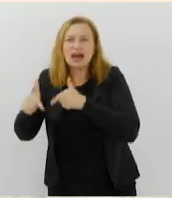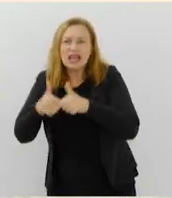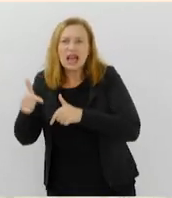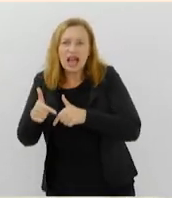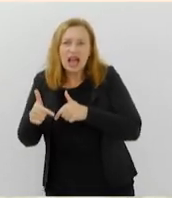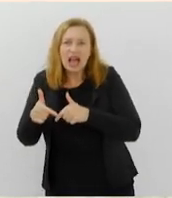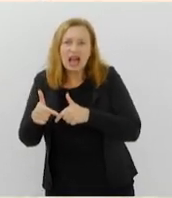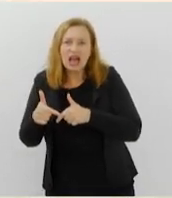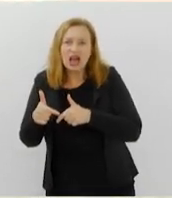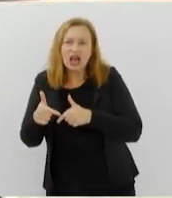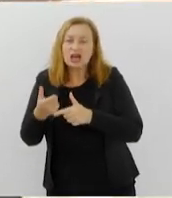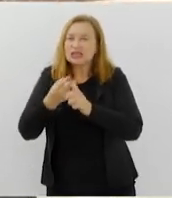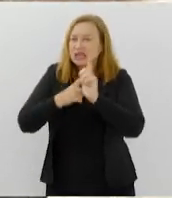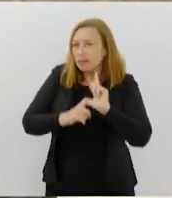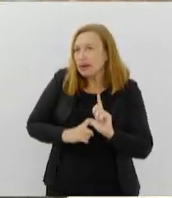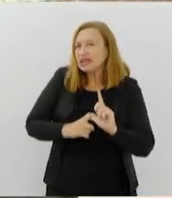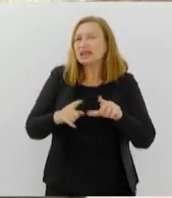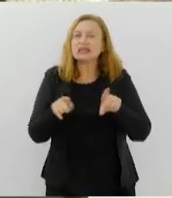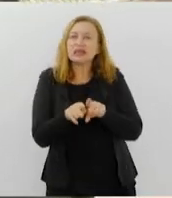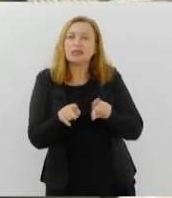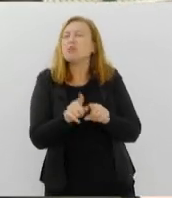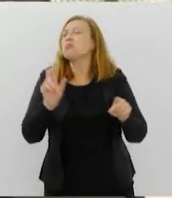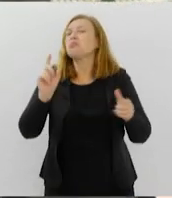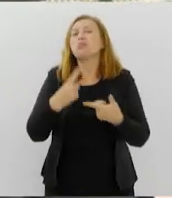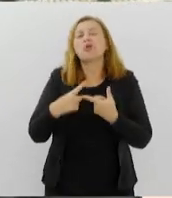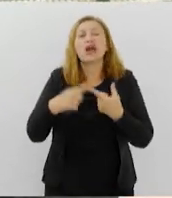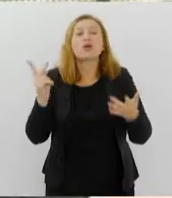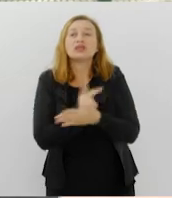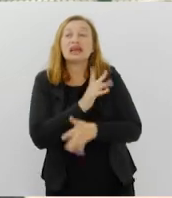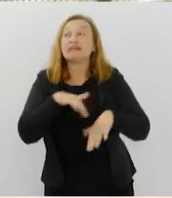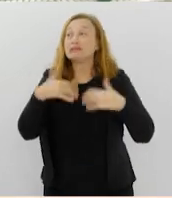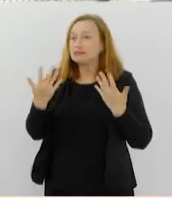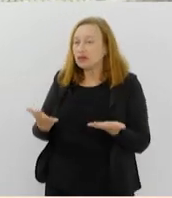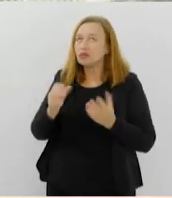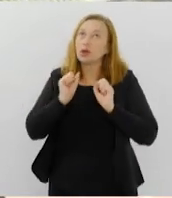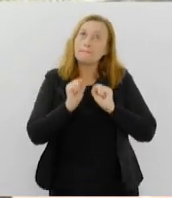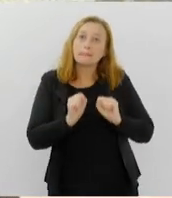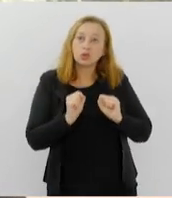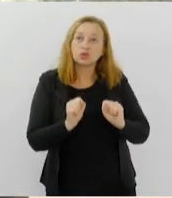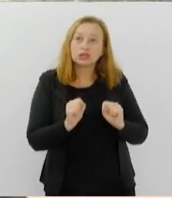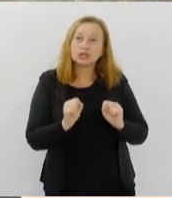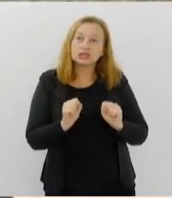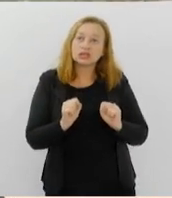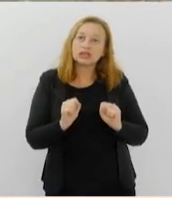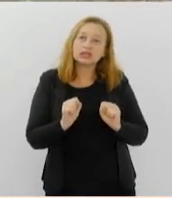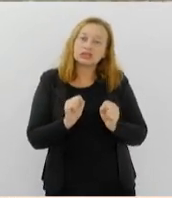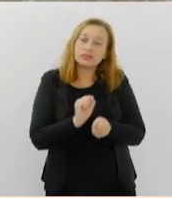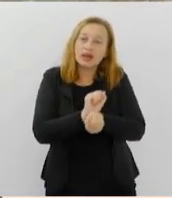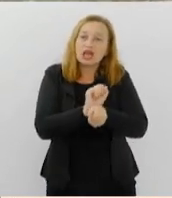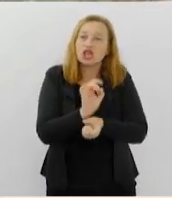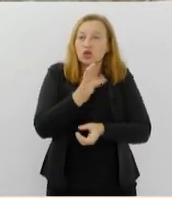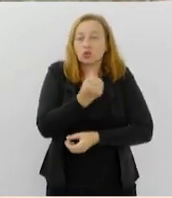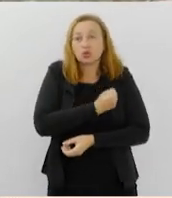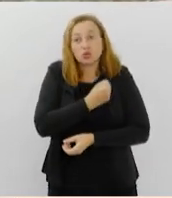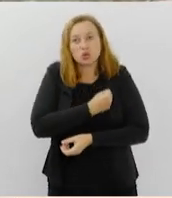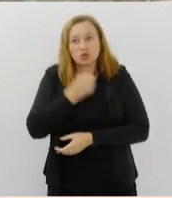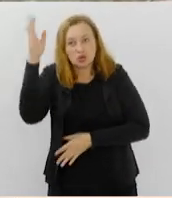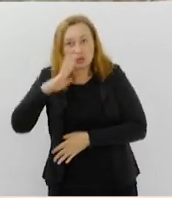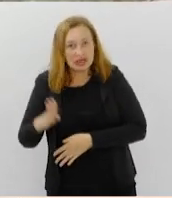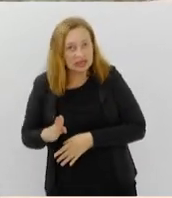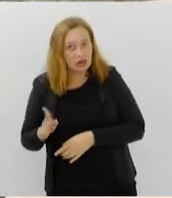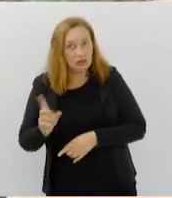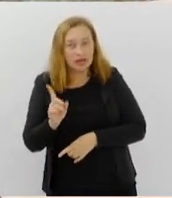Por que isso acontece? Então, a gente podia se prender a esses números somente no Brasil, mas não